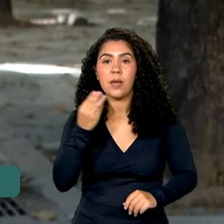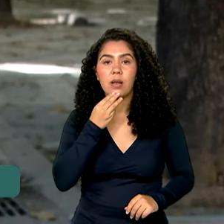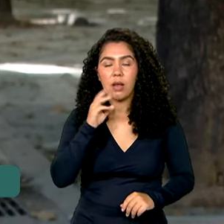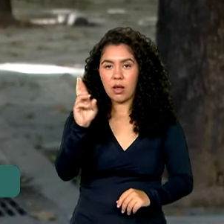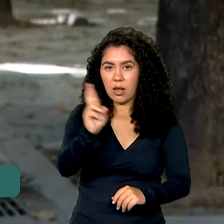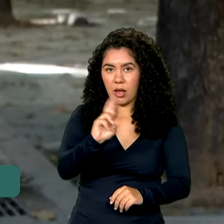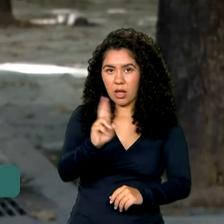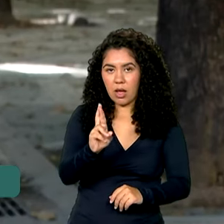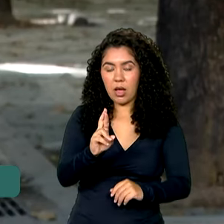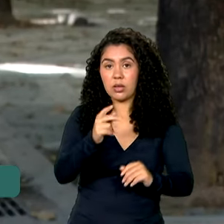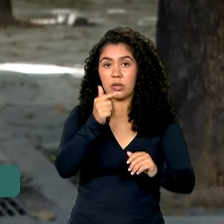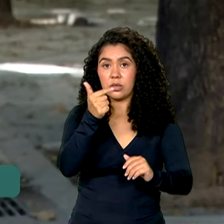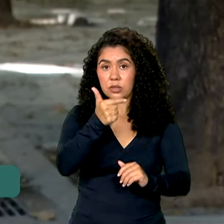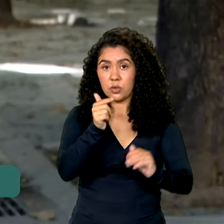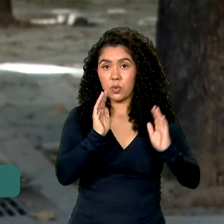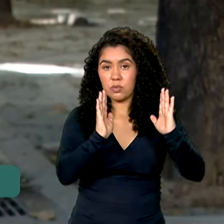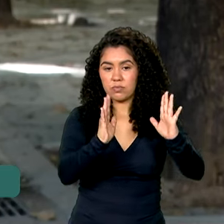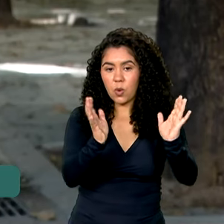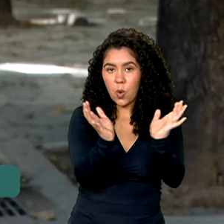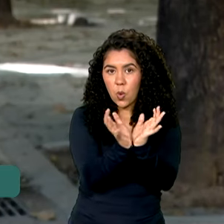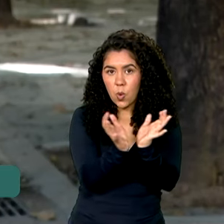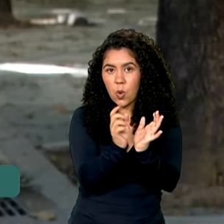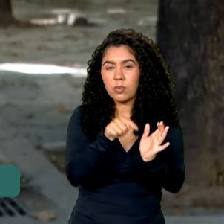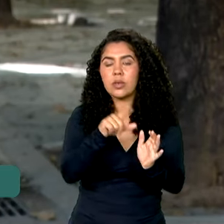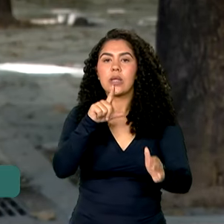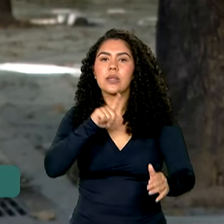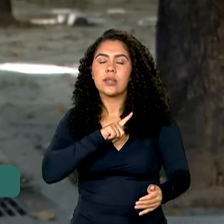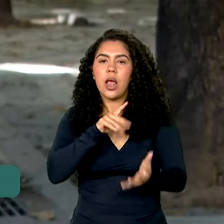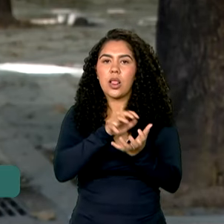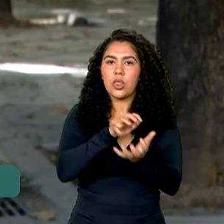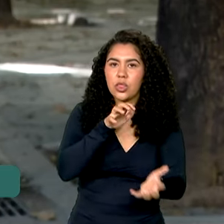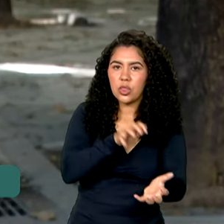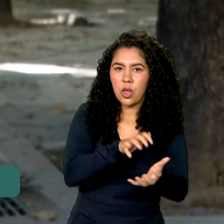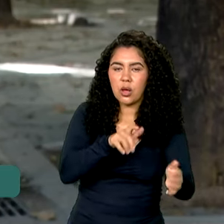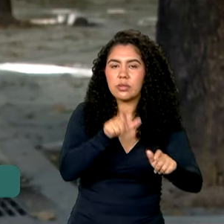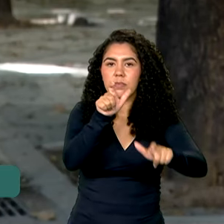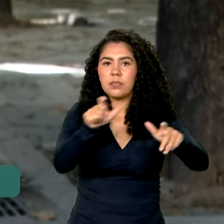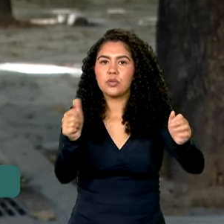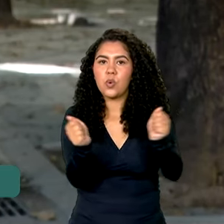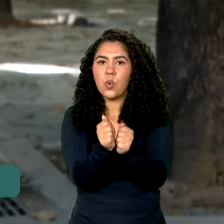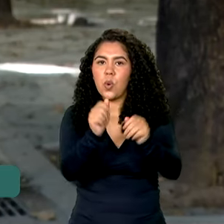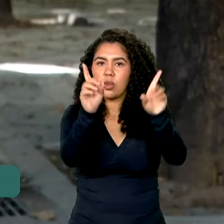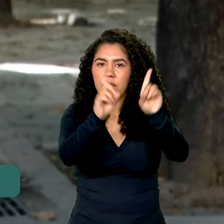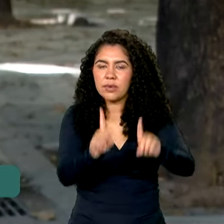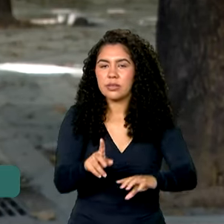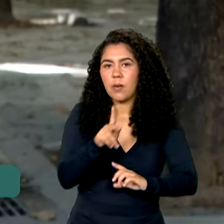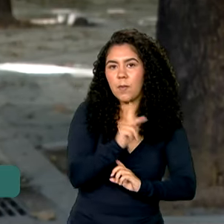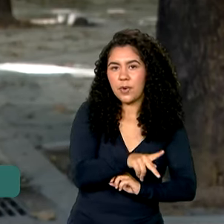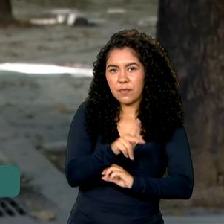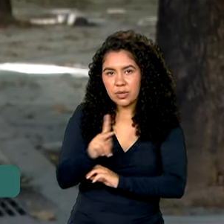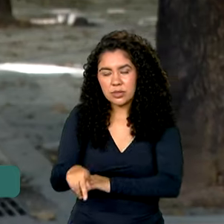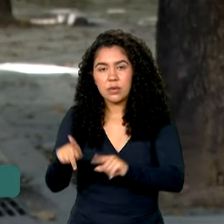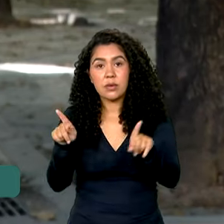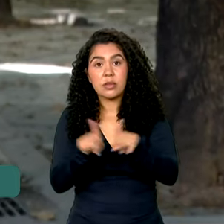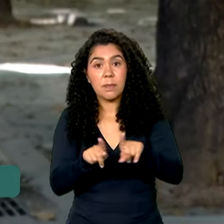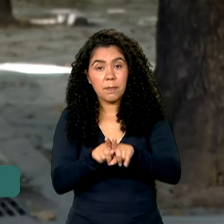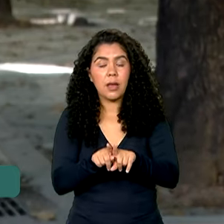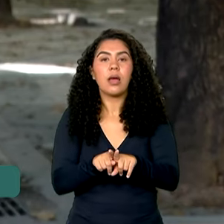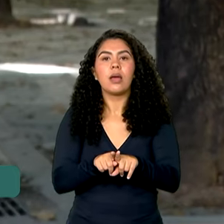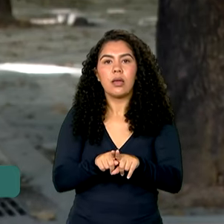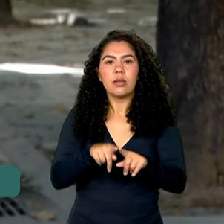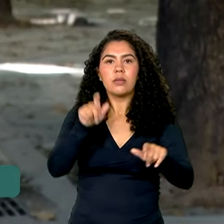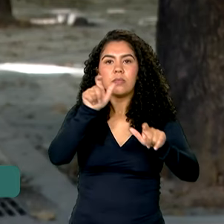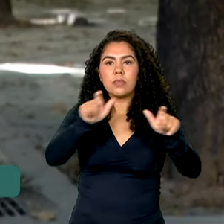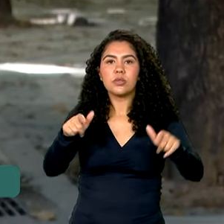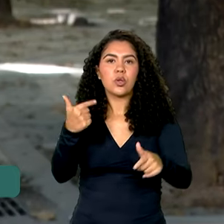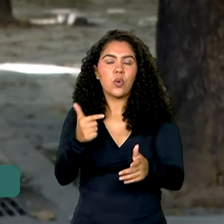do segundo lote que vai receber é composto por idosos, pessoas com deficiência, professores e contribuintes que não têm